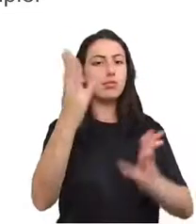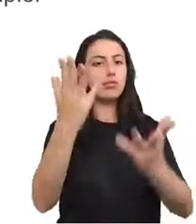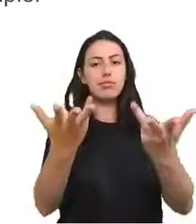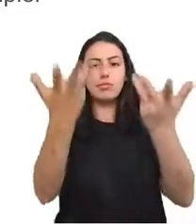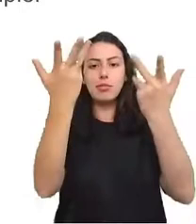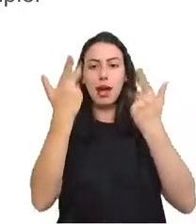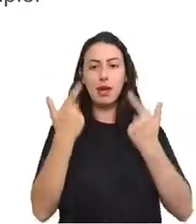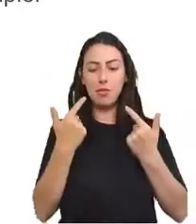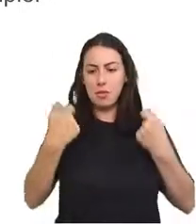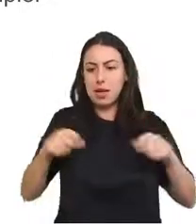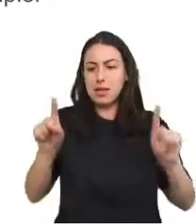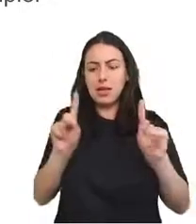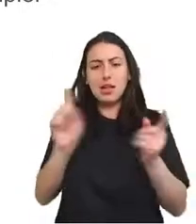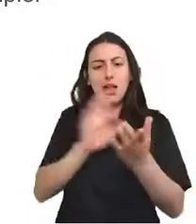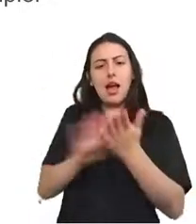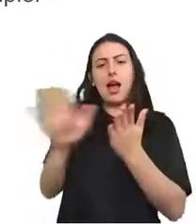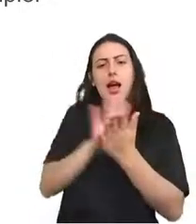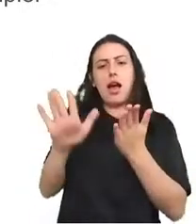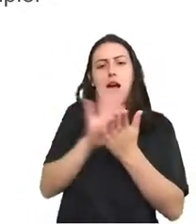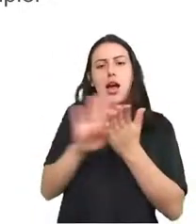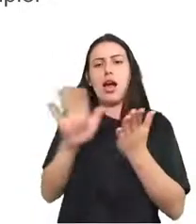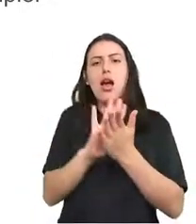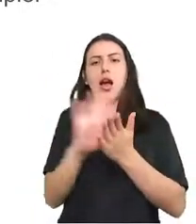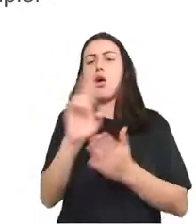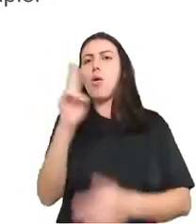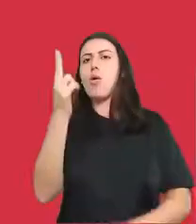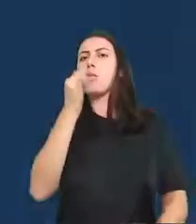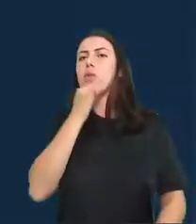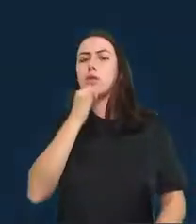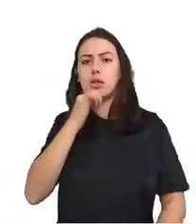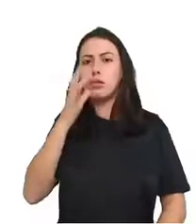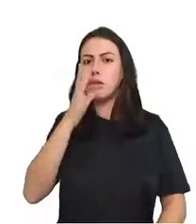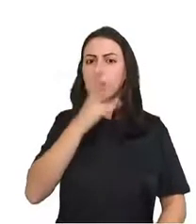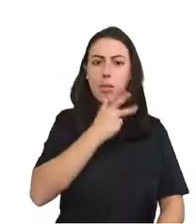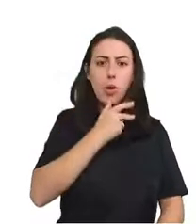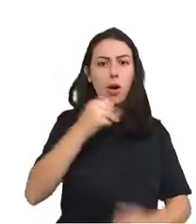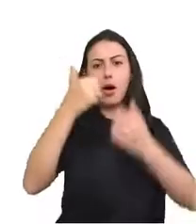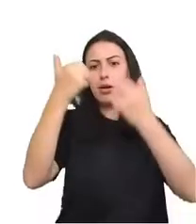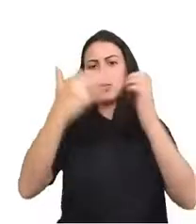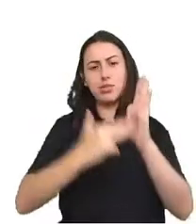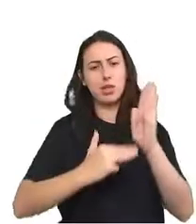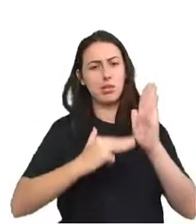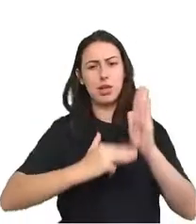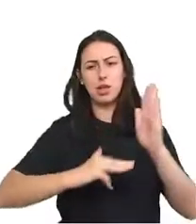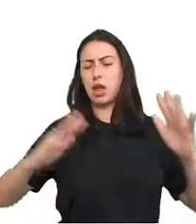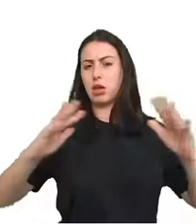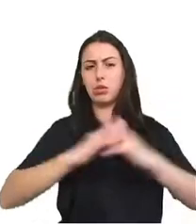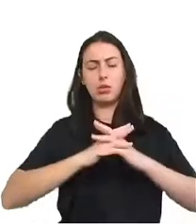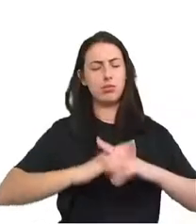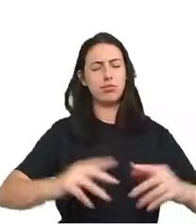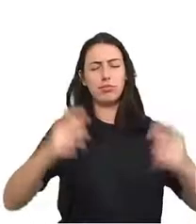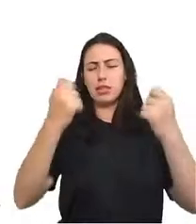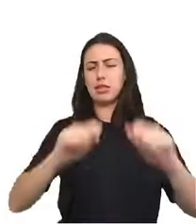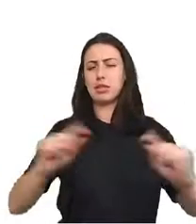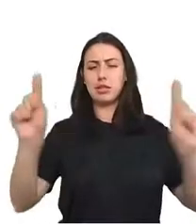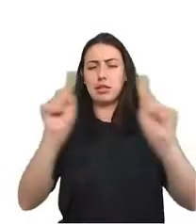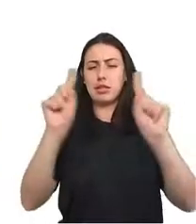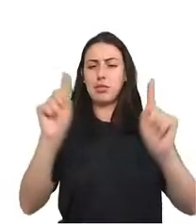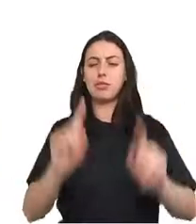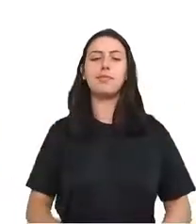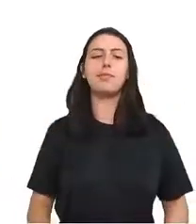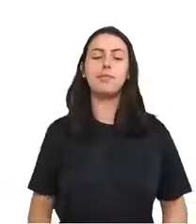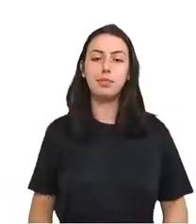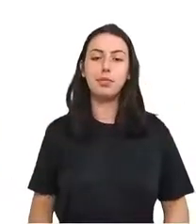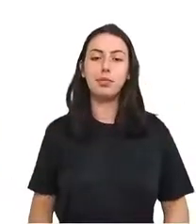gastar dois parágrafos ou dois minutos, explicando um método muito mais complexo. Bom, já falei sobre machine